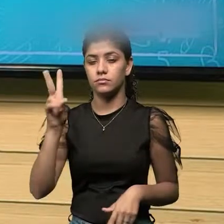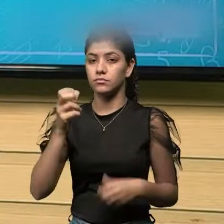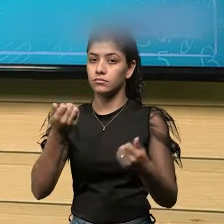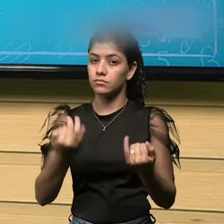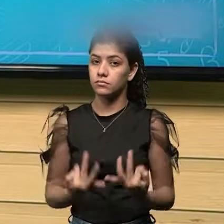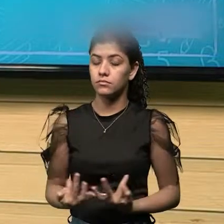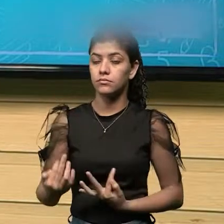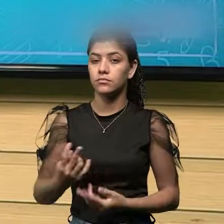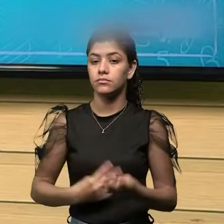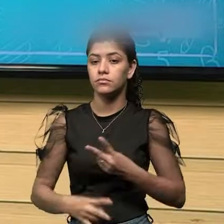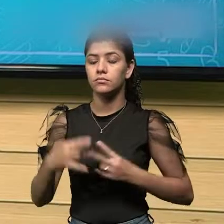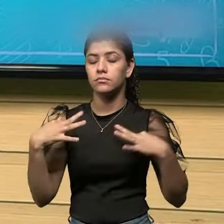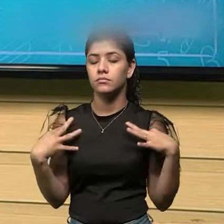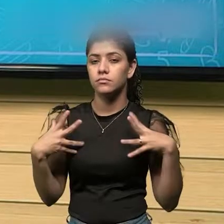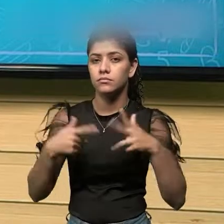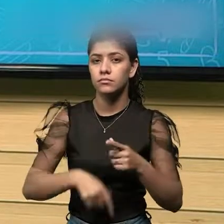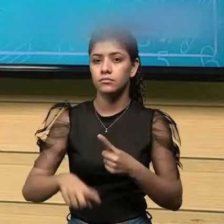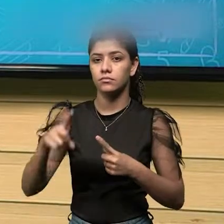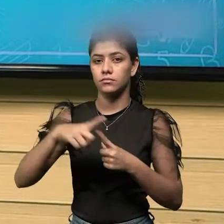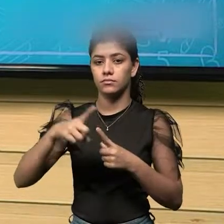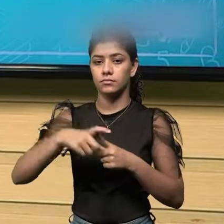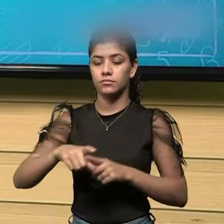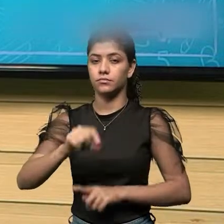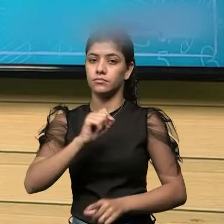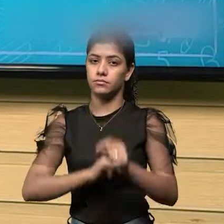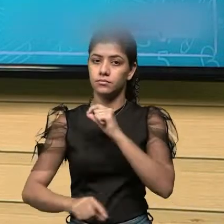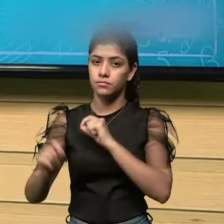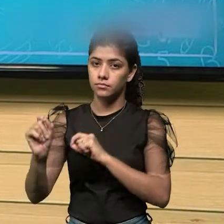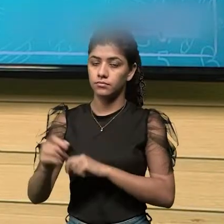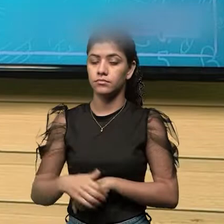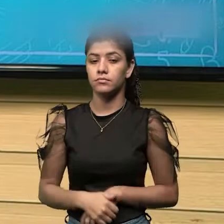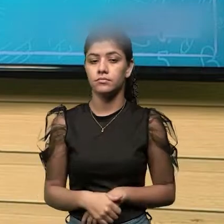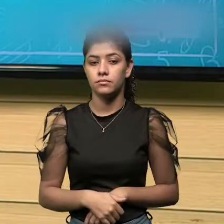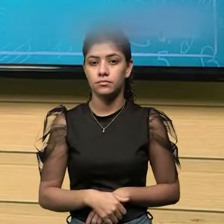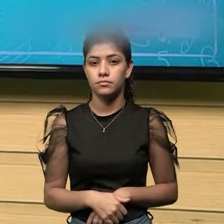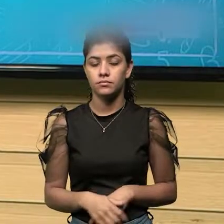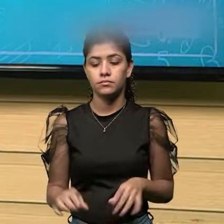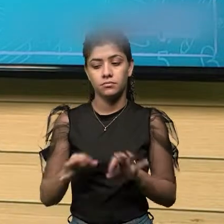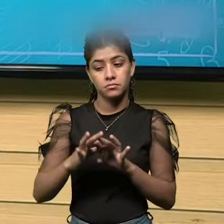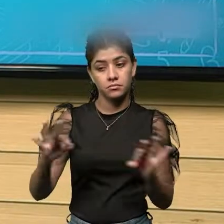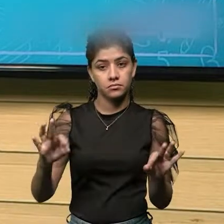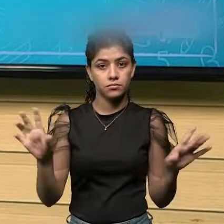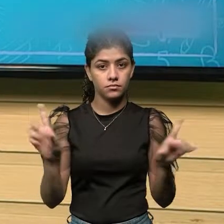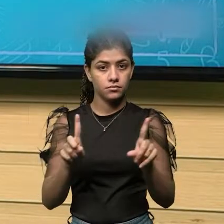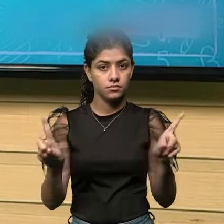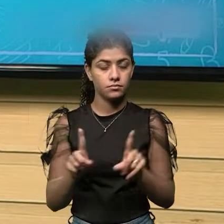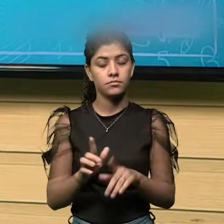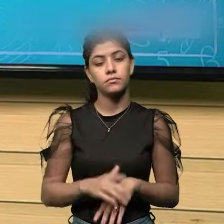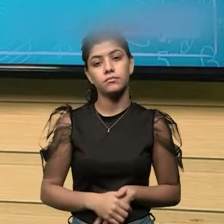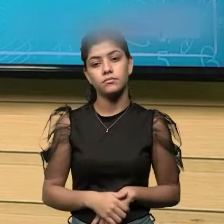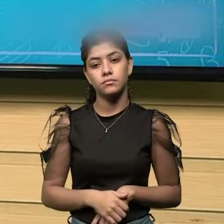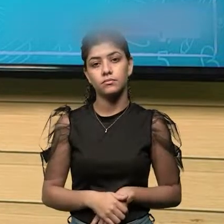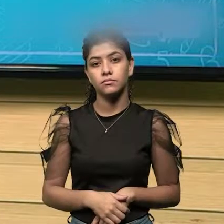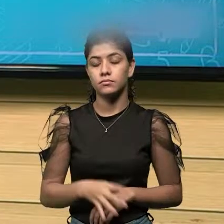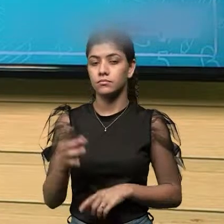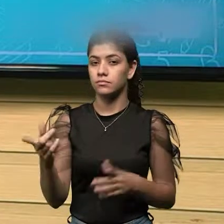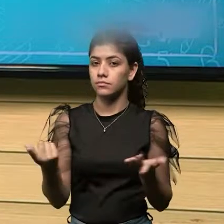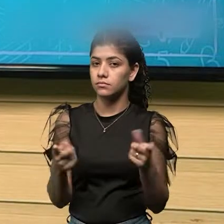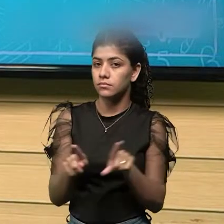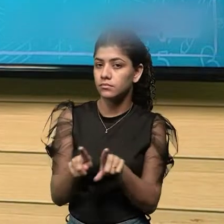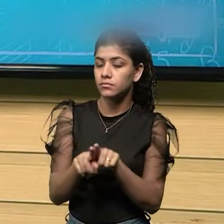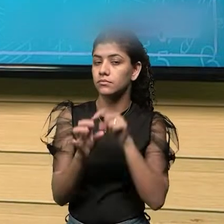para todos os tipos de tomada de medida, não só de comprimento. De massa, de temperatura, de